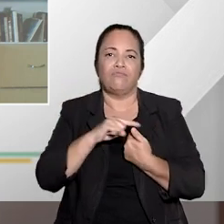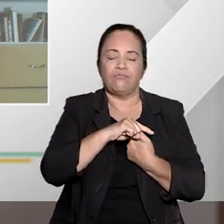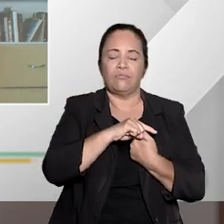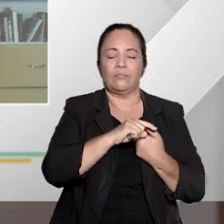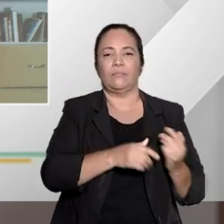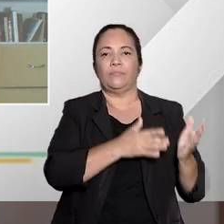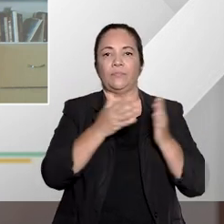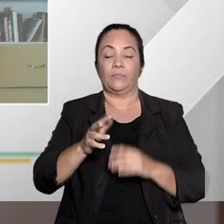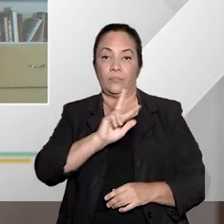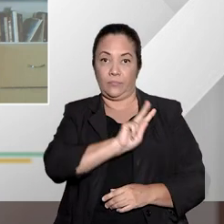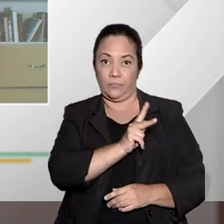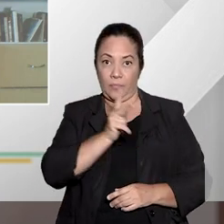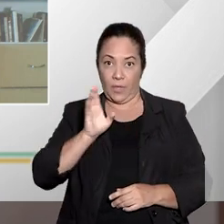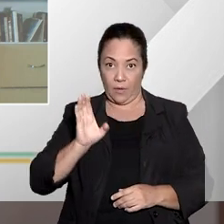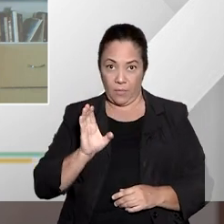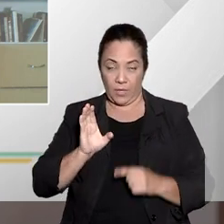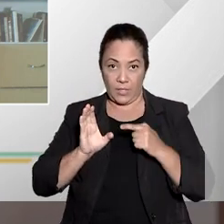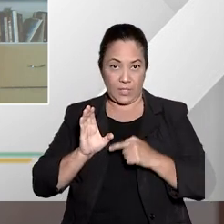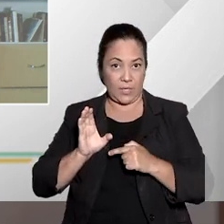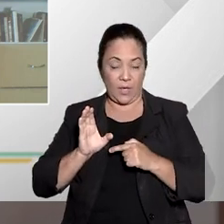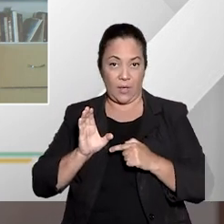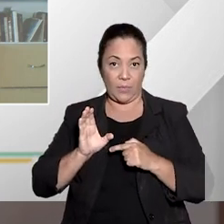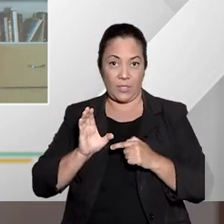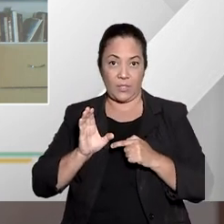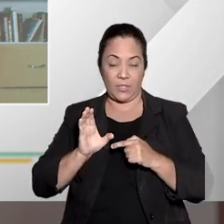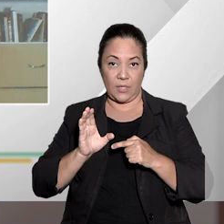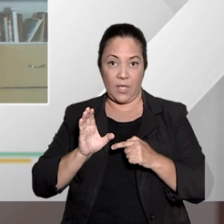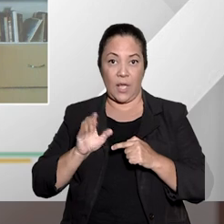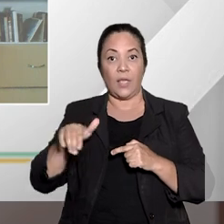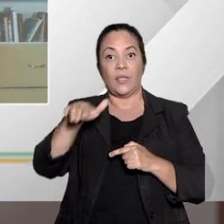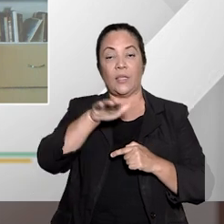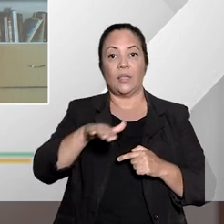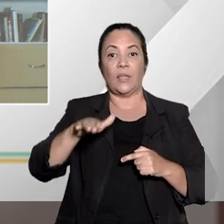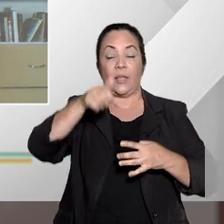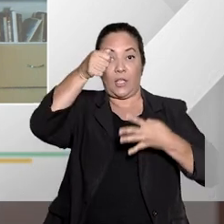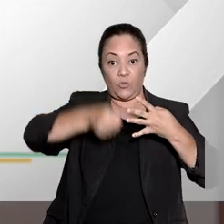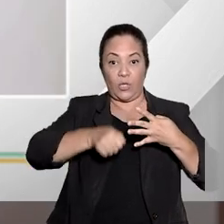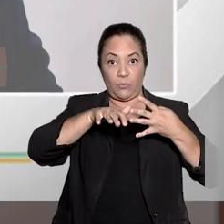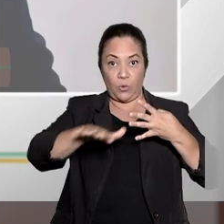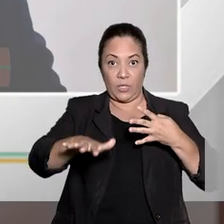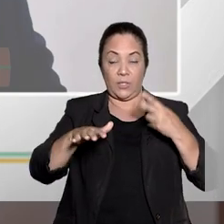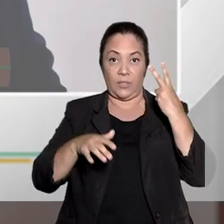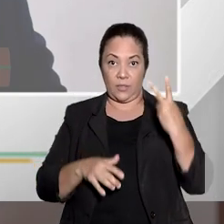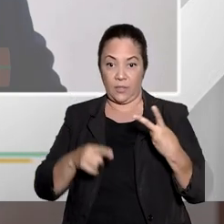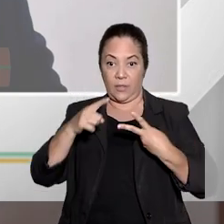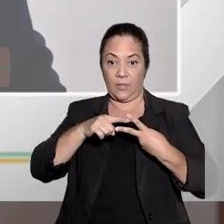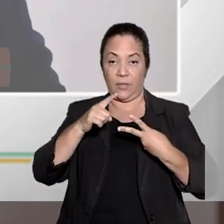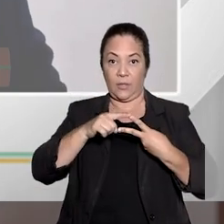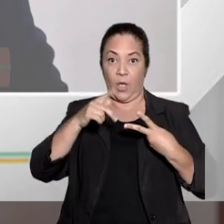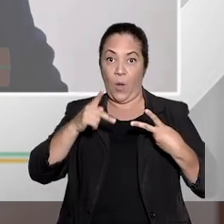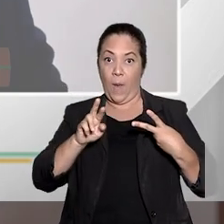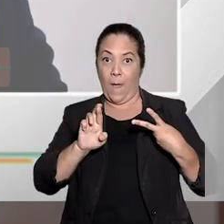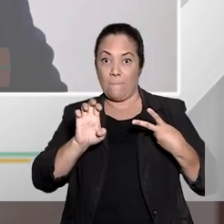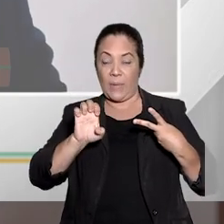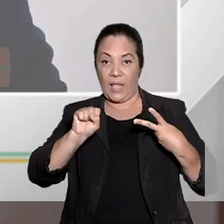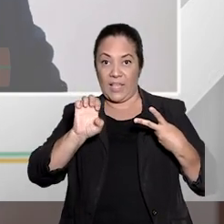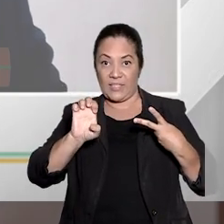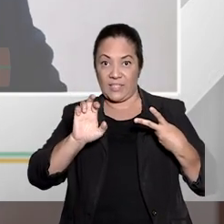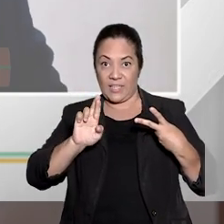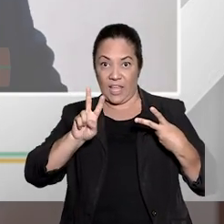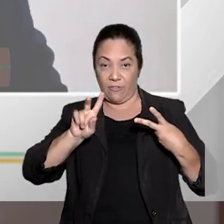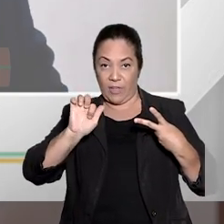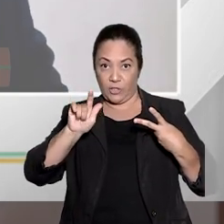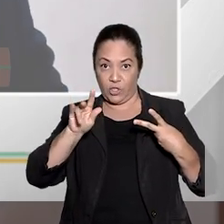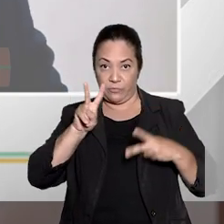As espécies de habeas corpus mais faladas na doutrina e na jurisprudência são duas. O habeas corpus preservativo,